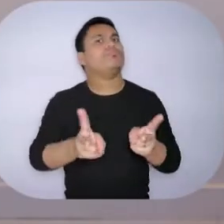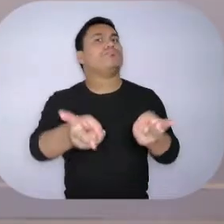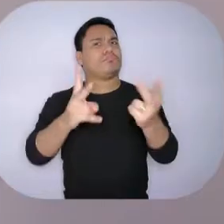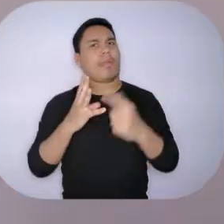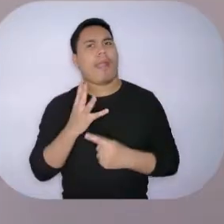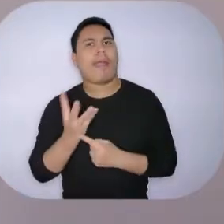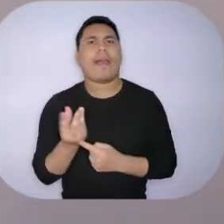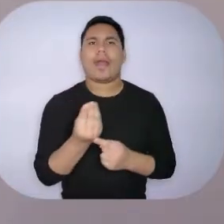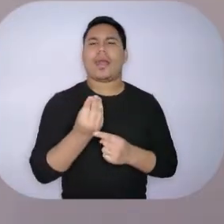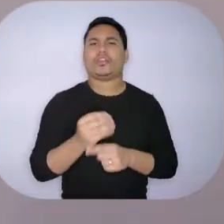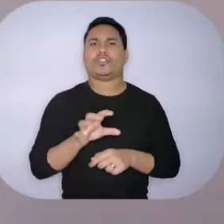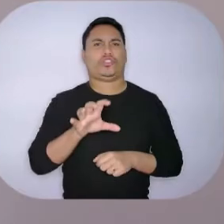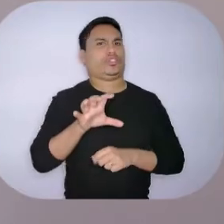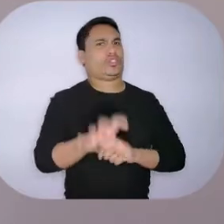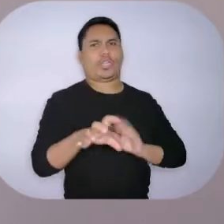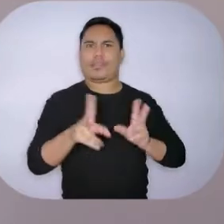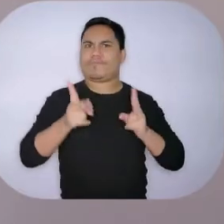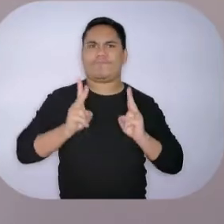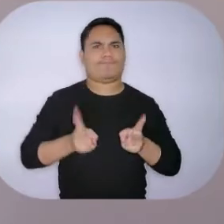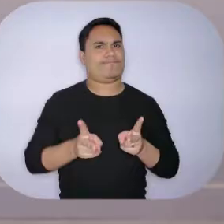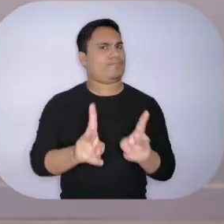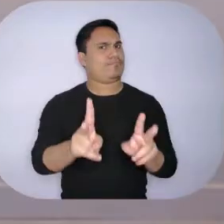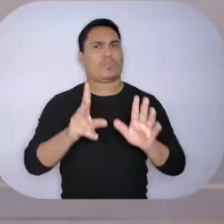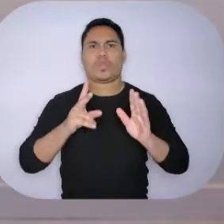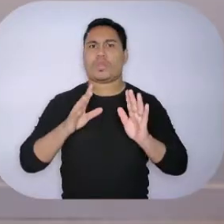arte prevalecendo.